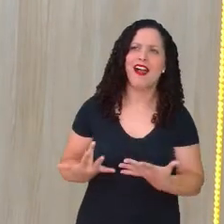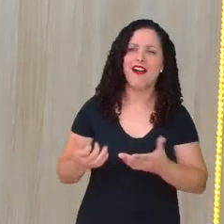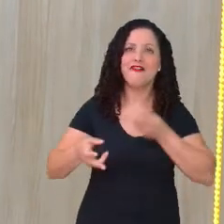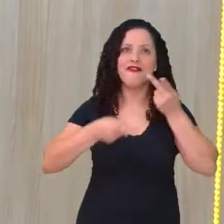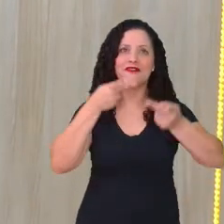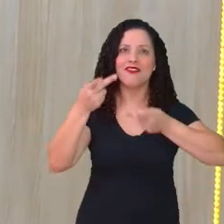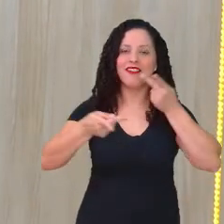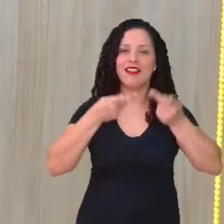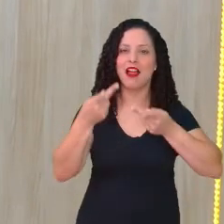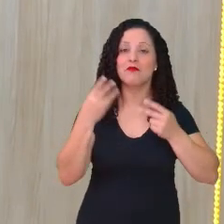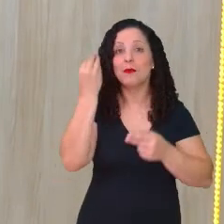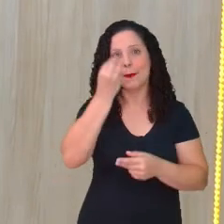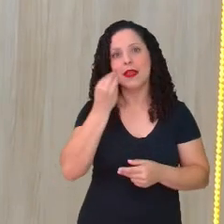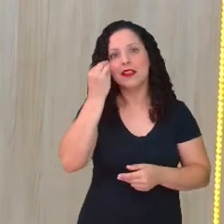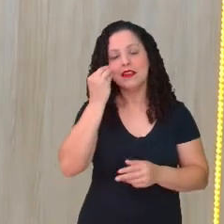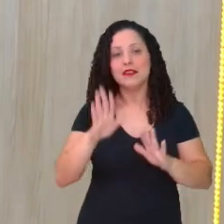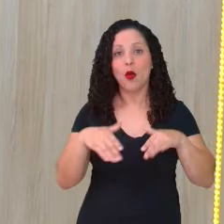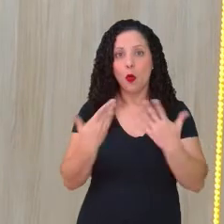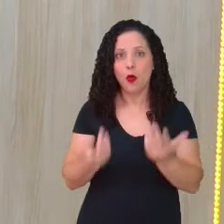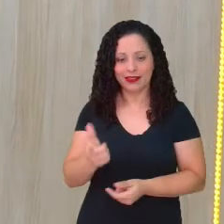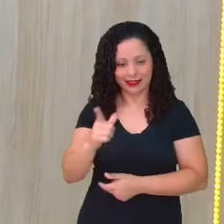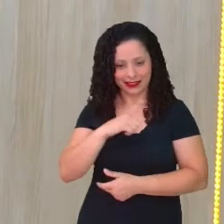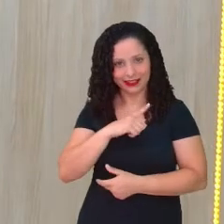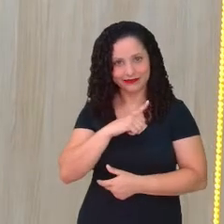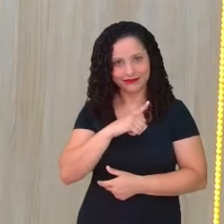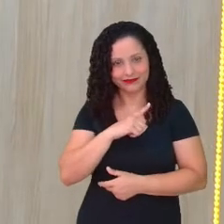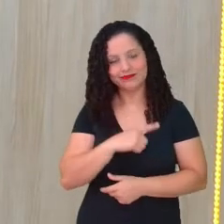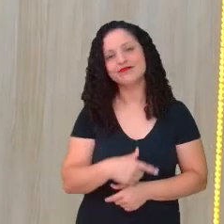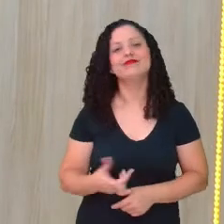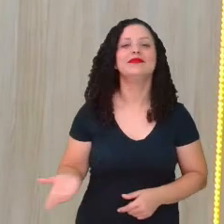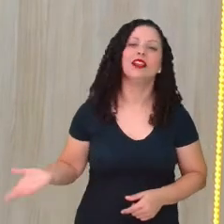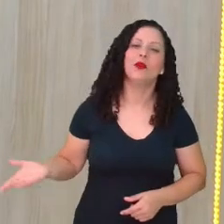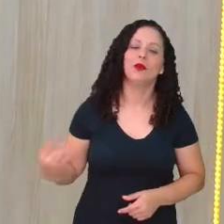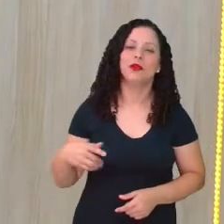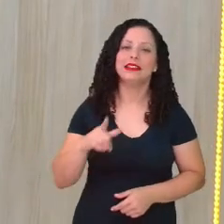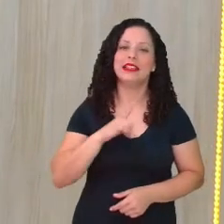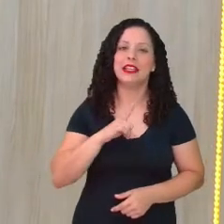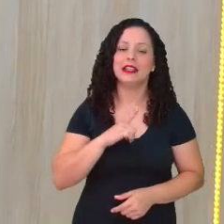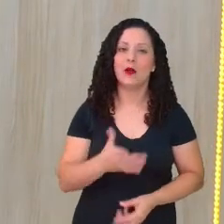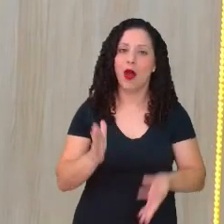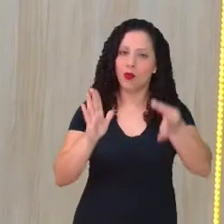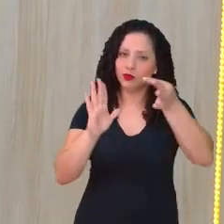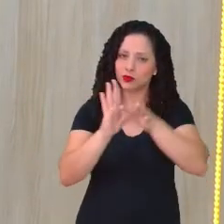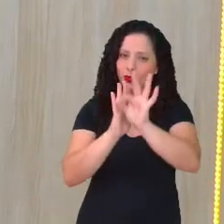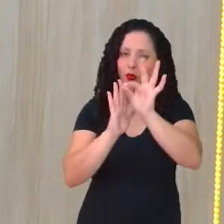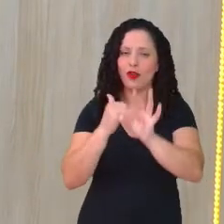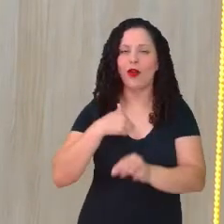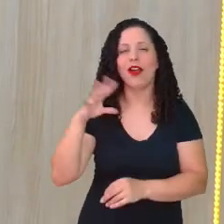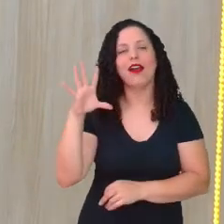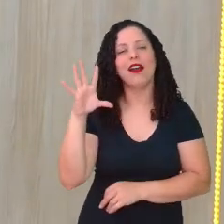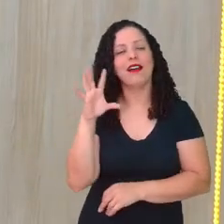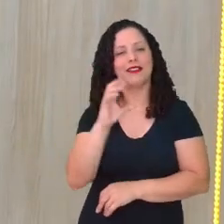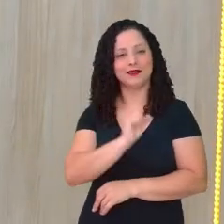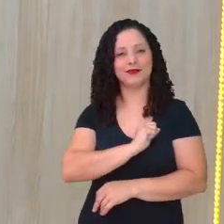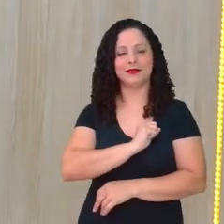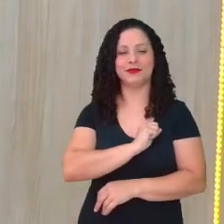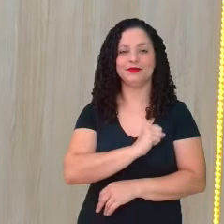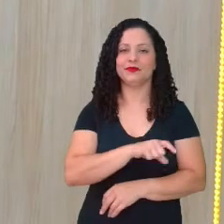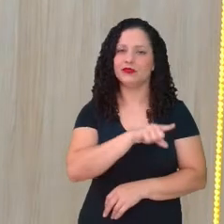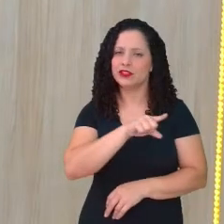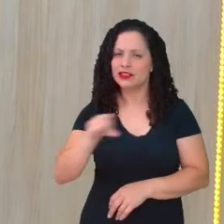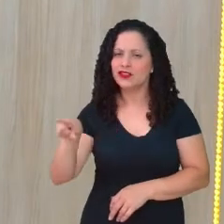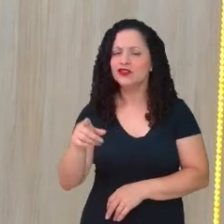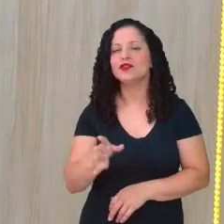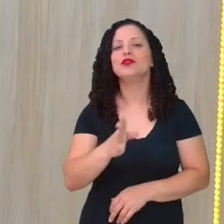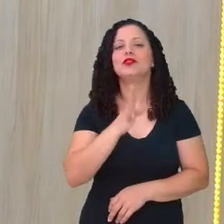quando se tem. E aí, eu trouxe para a gente uma pessoa maravilhosa, uma escritora que amo muito. Eu acredito que vocês já